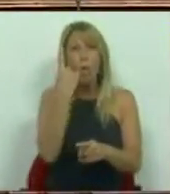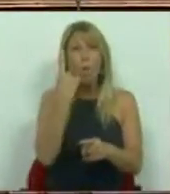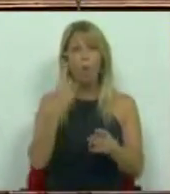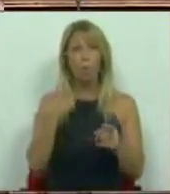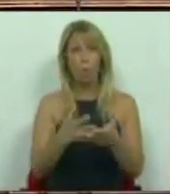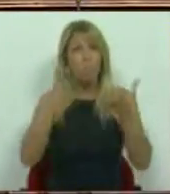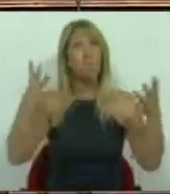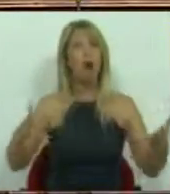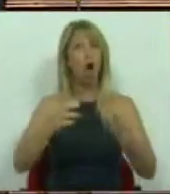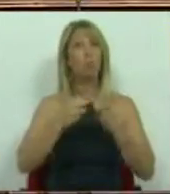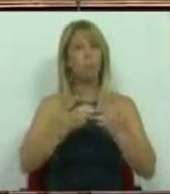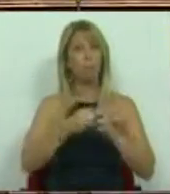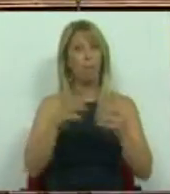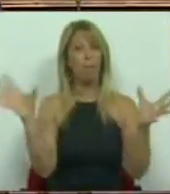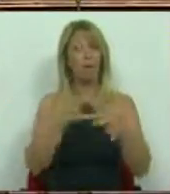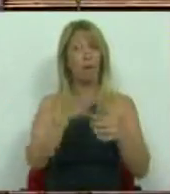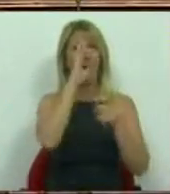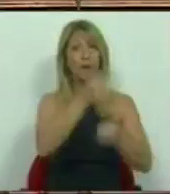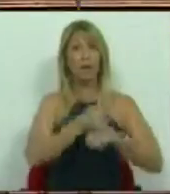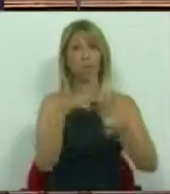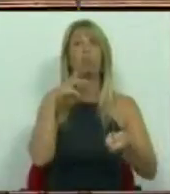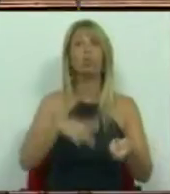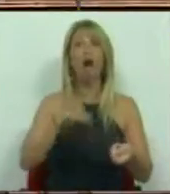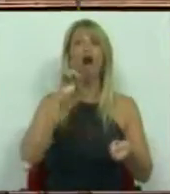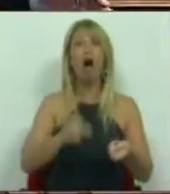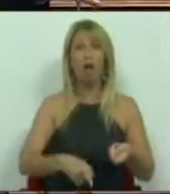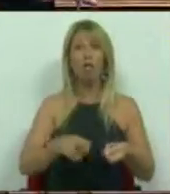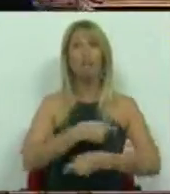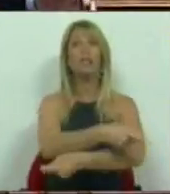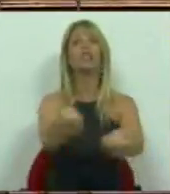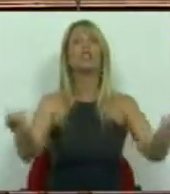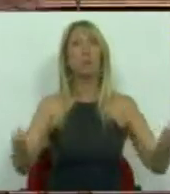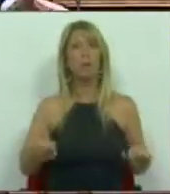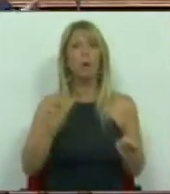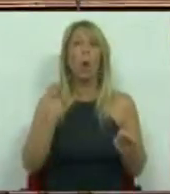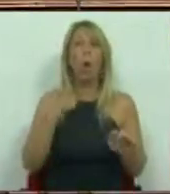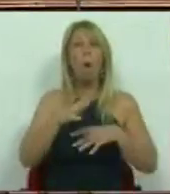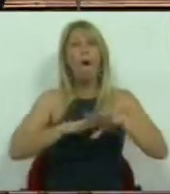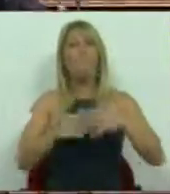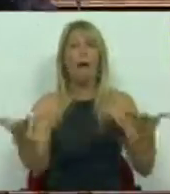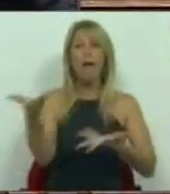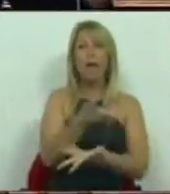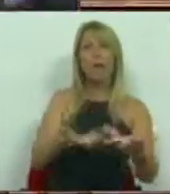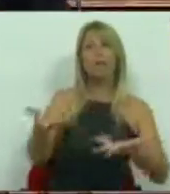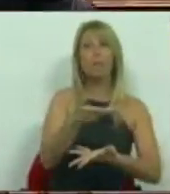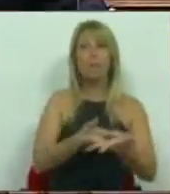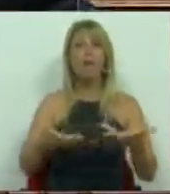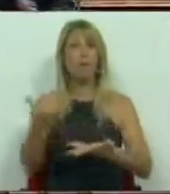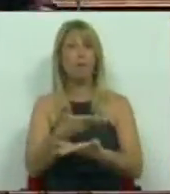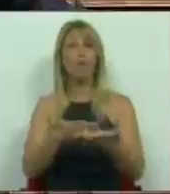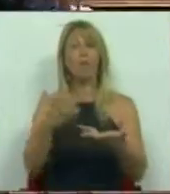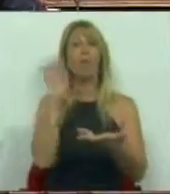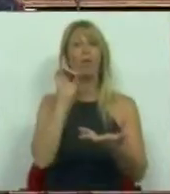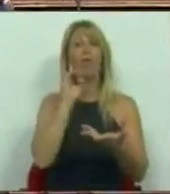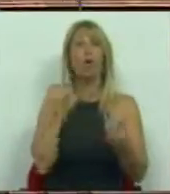da agricultura portuguesa é o problema da distribuição, é o problema da intermediação das margens de comércio para